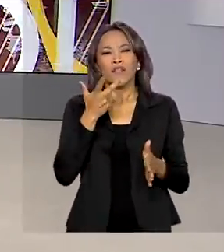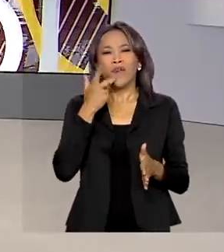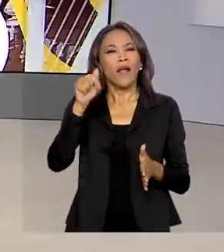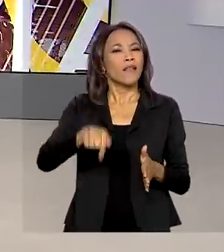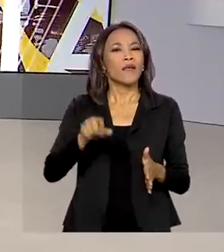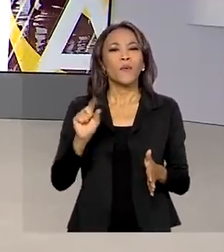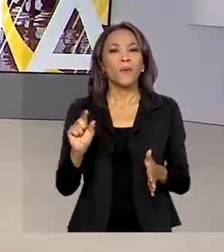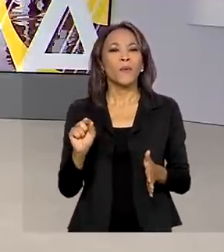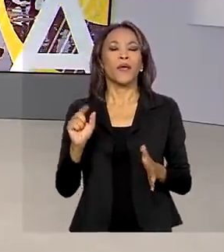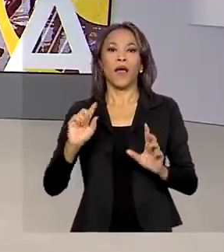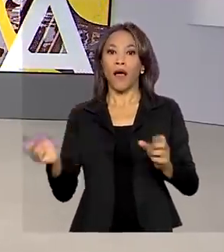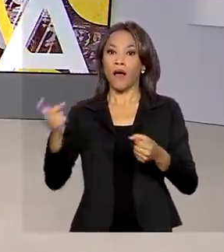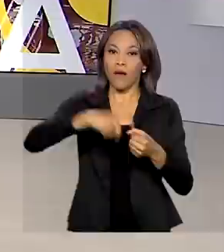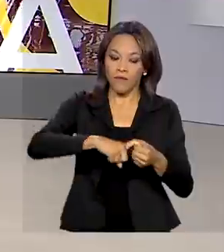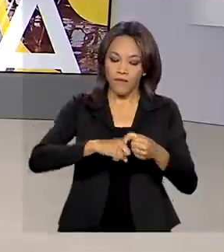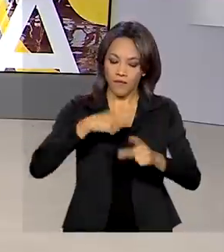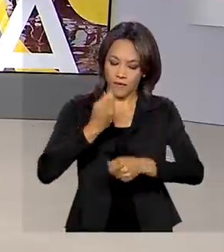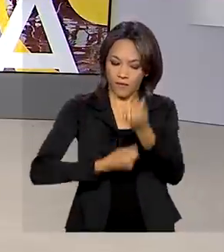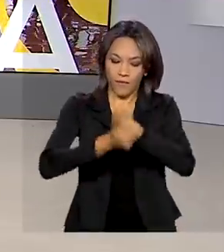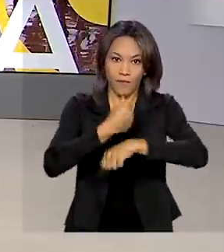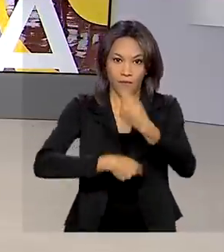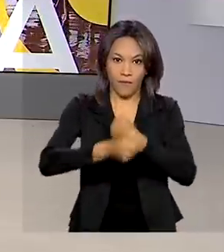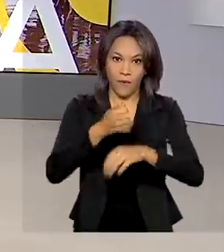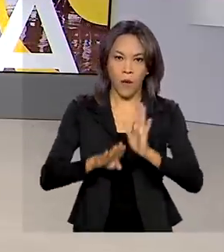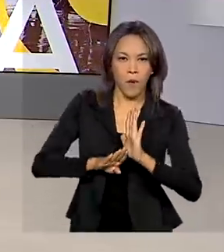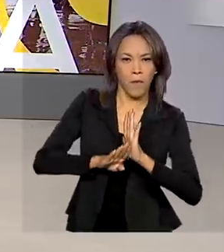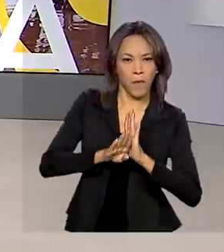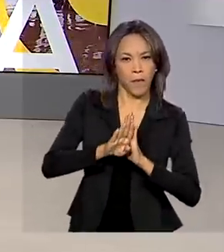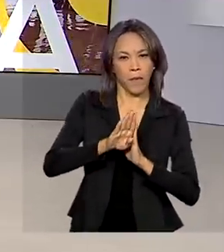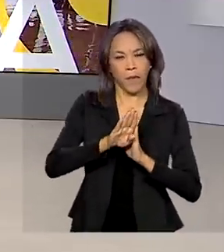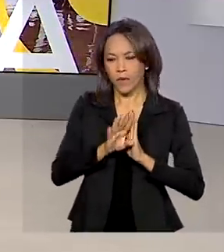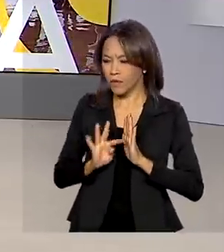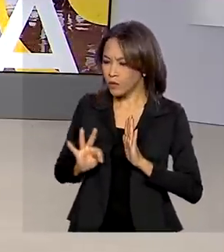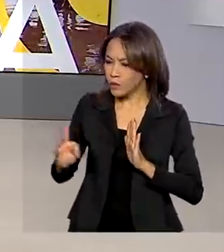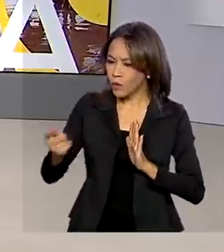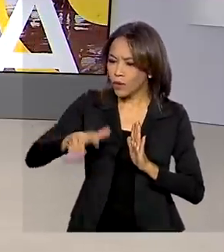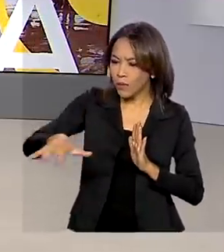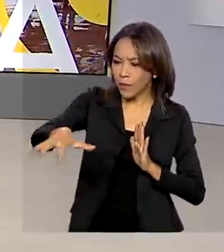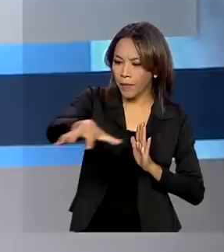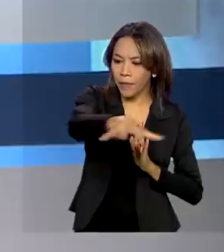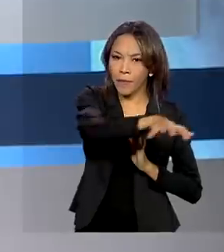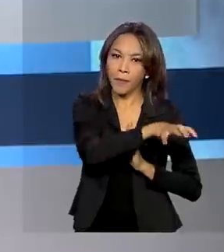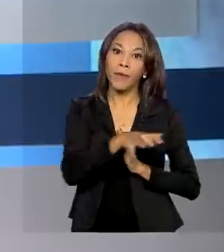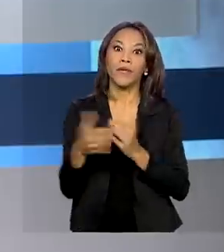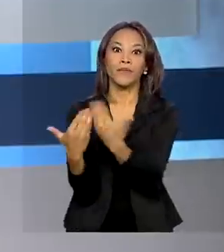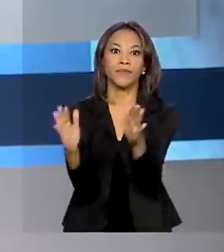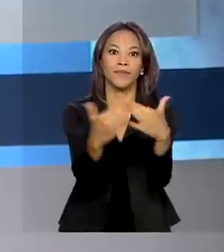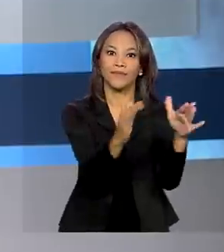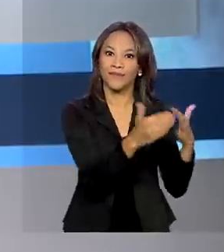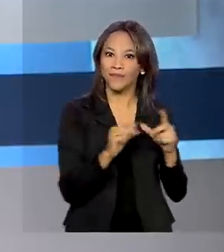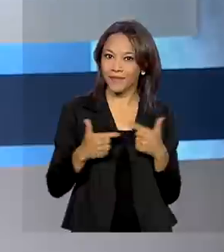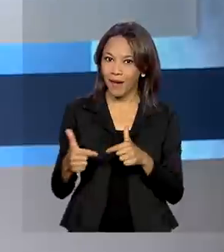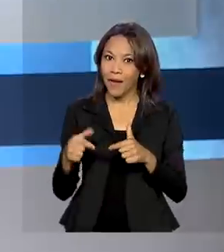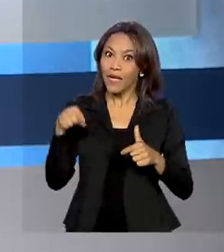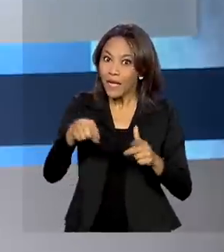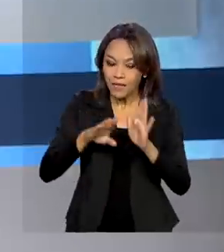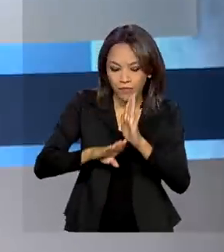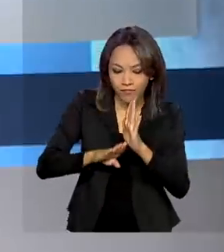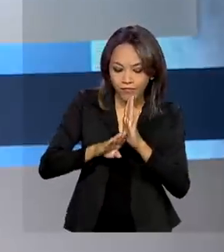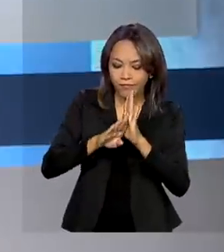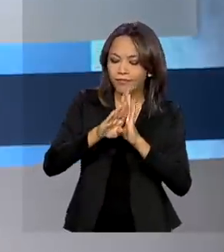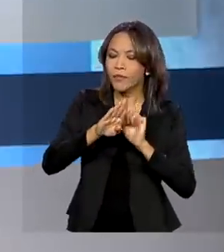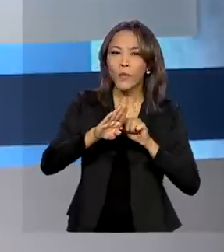retomada da economia com o crescimento de todos os setores e a geração de empregos. Esse aumento da atividade